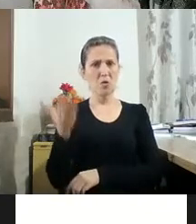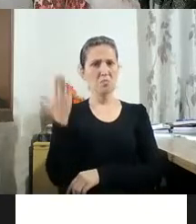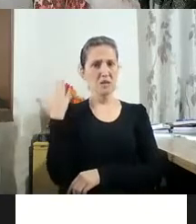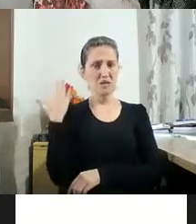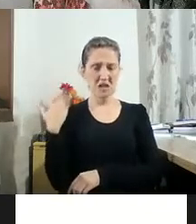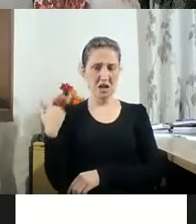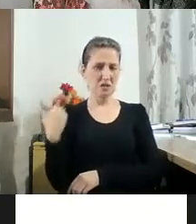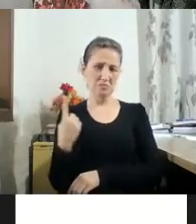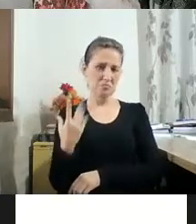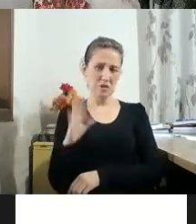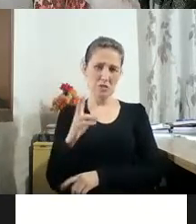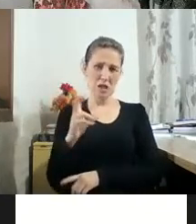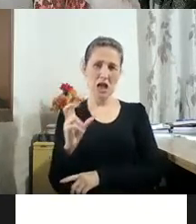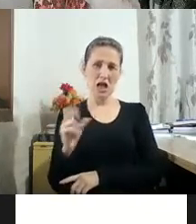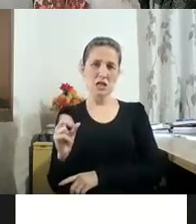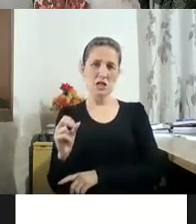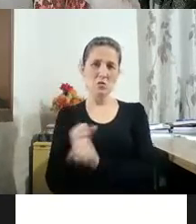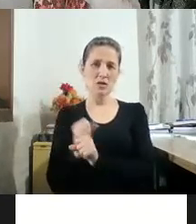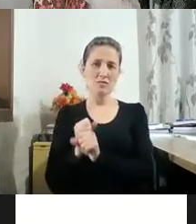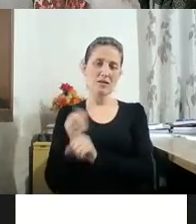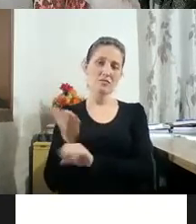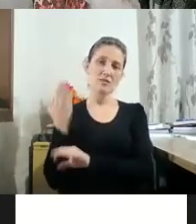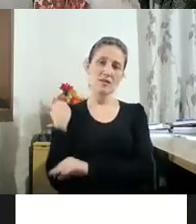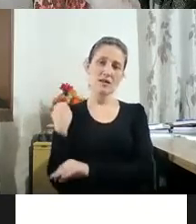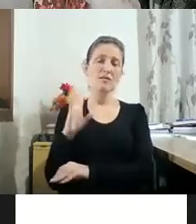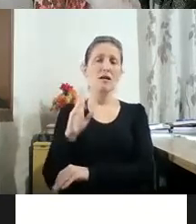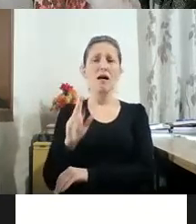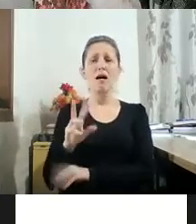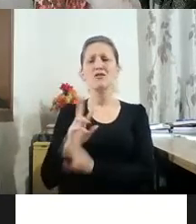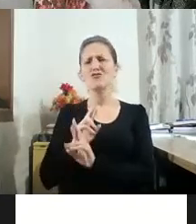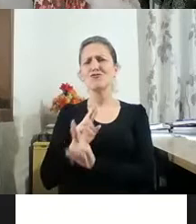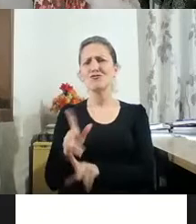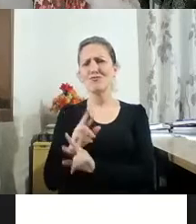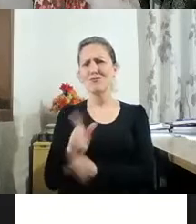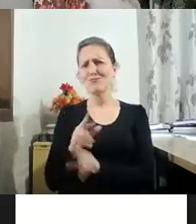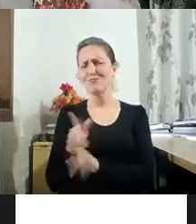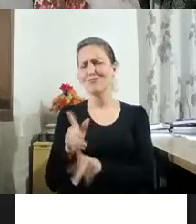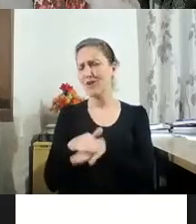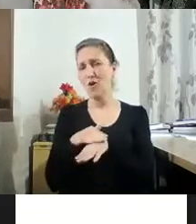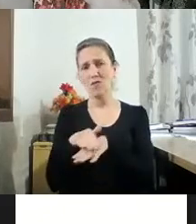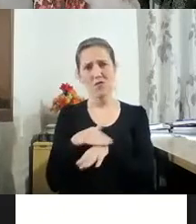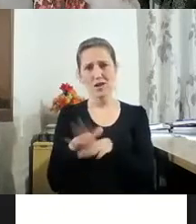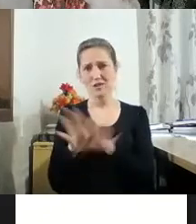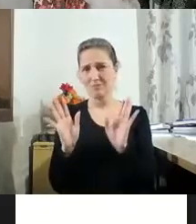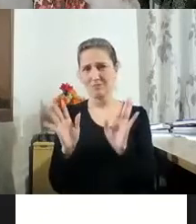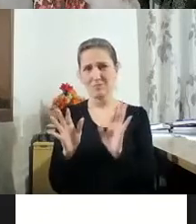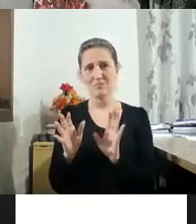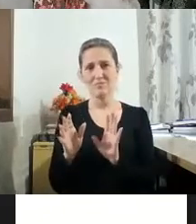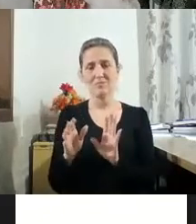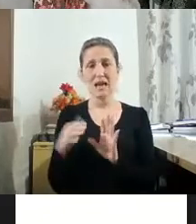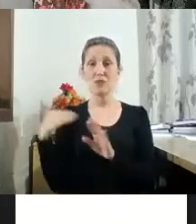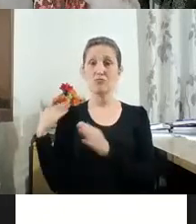70, mais de 50 anos atrás. É outra conversa. Então, é muito difícil de você